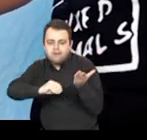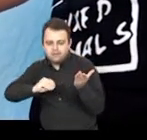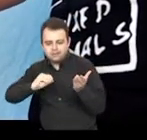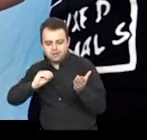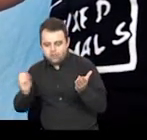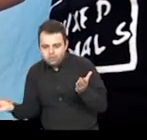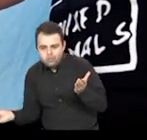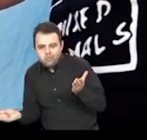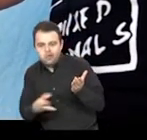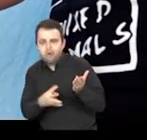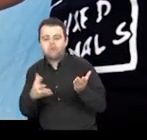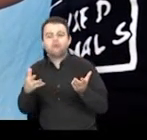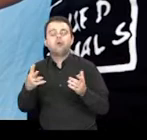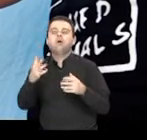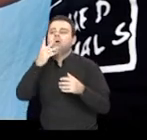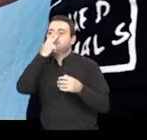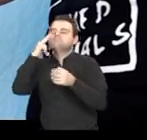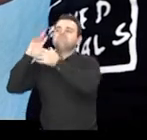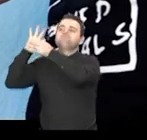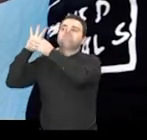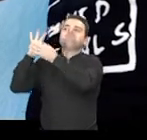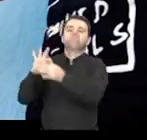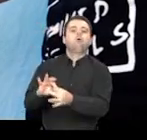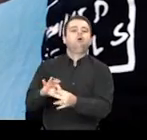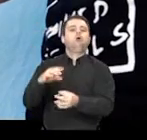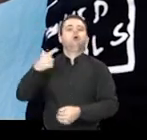colocado em outro contexto.